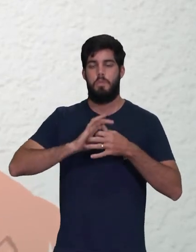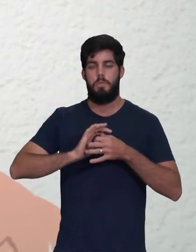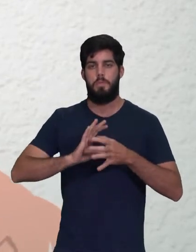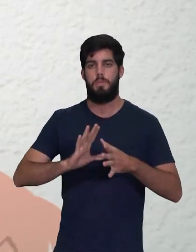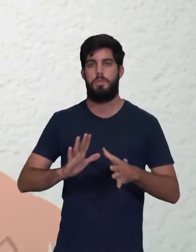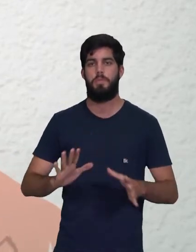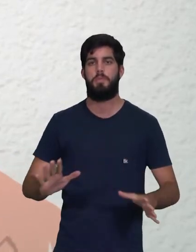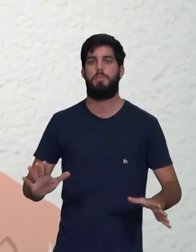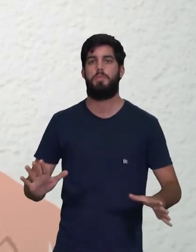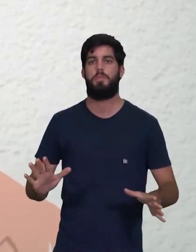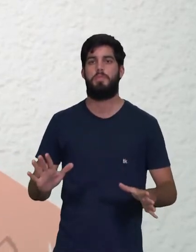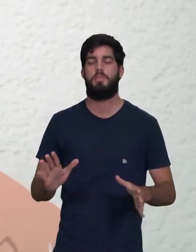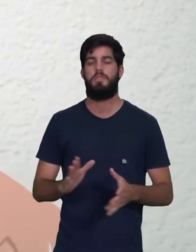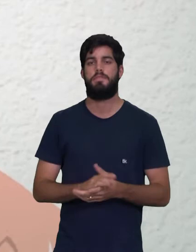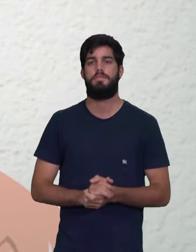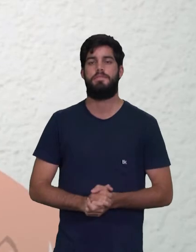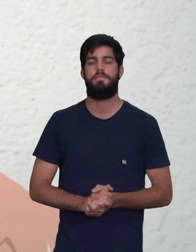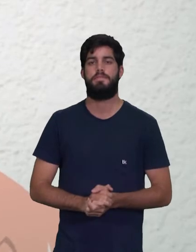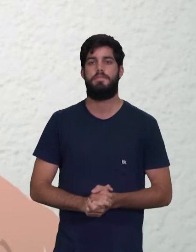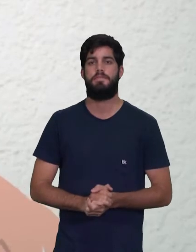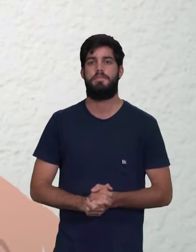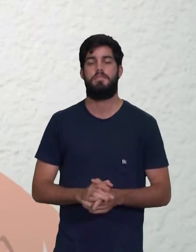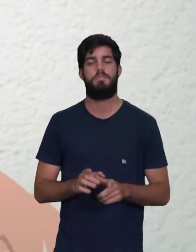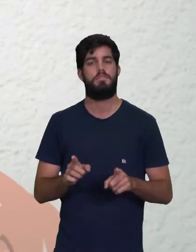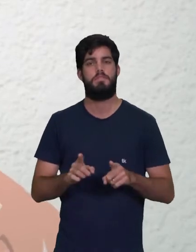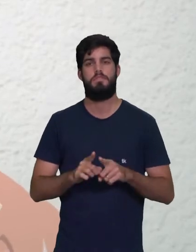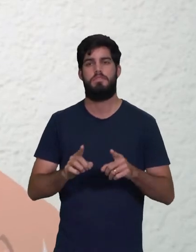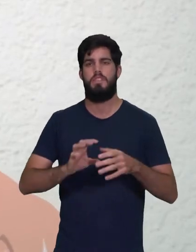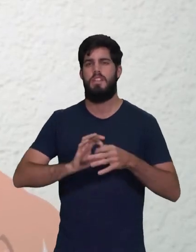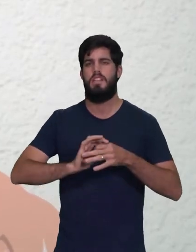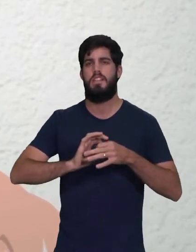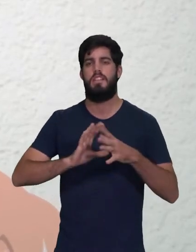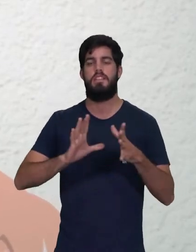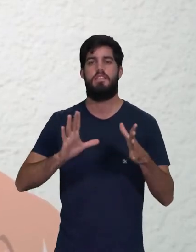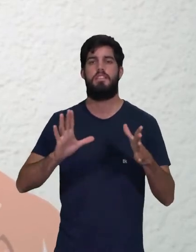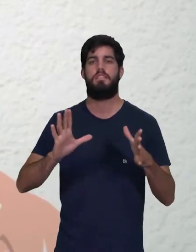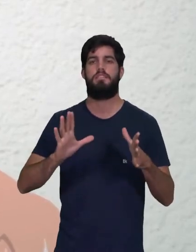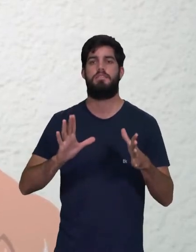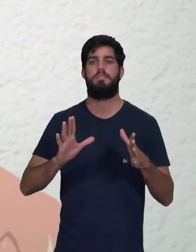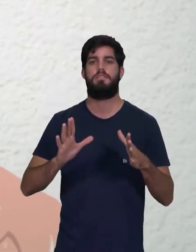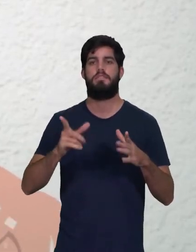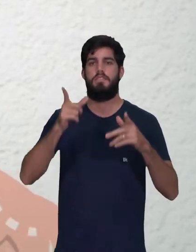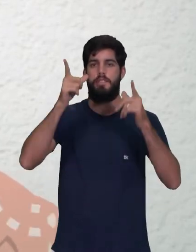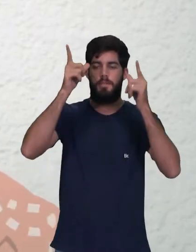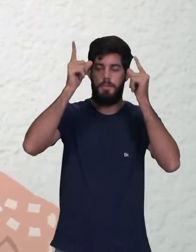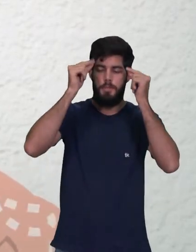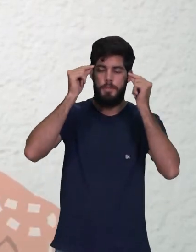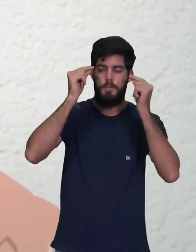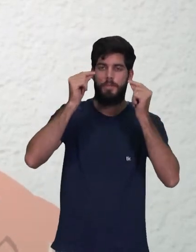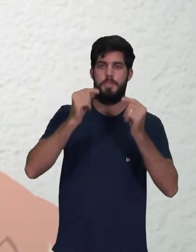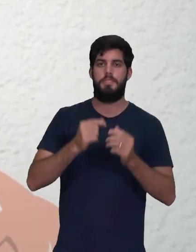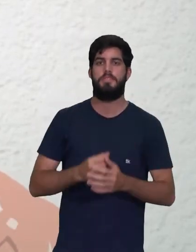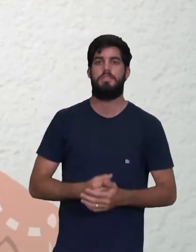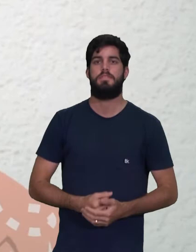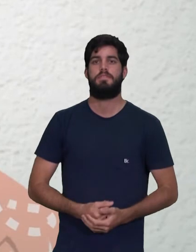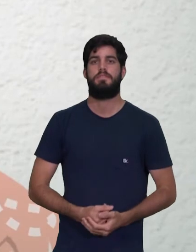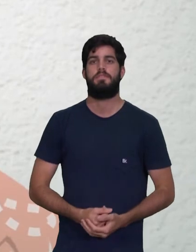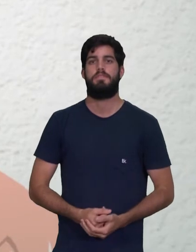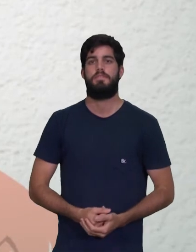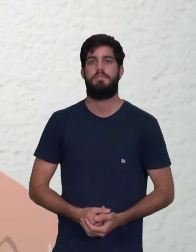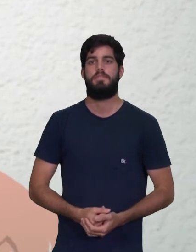Solte os braços, os antebraços e as mãos.